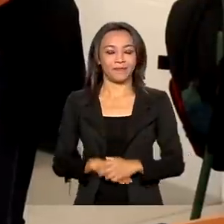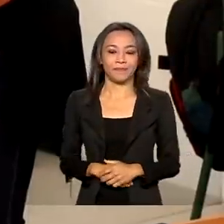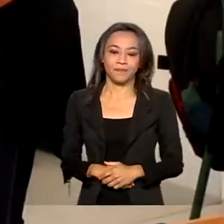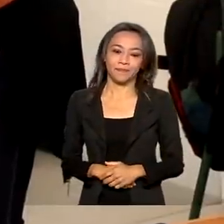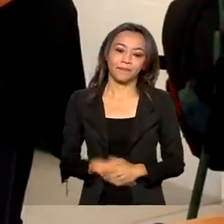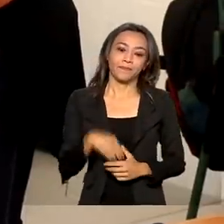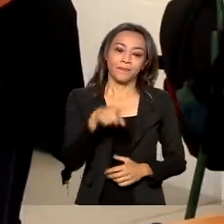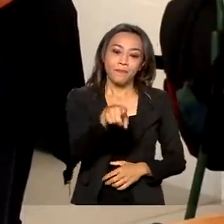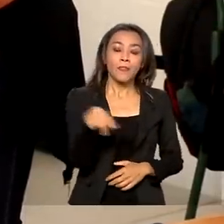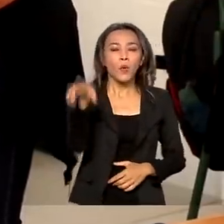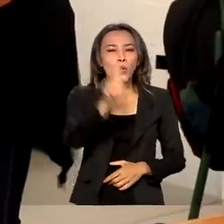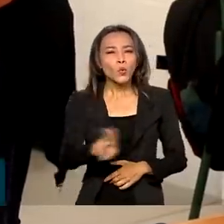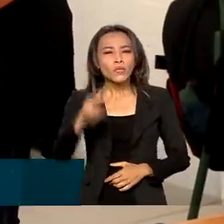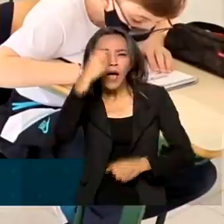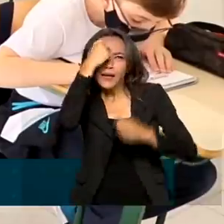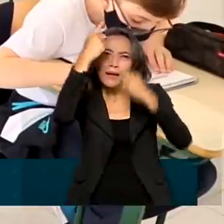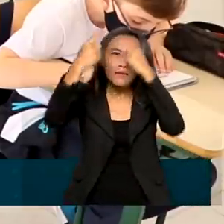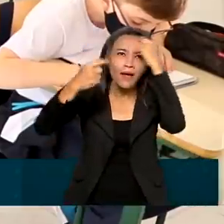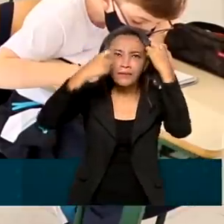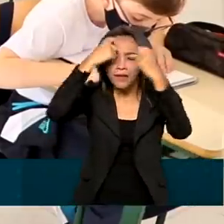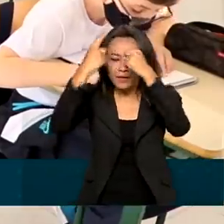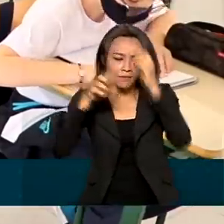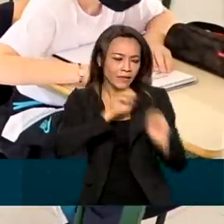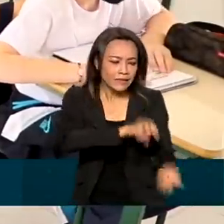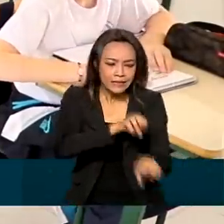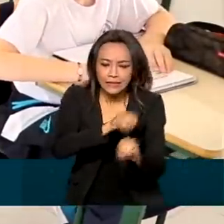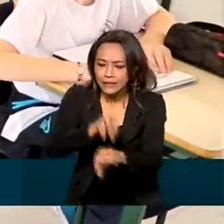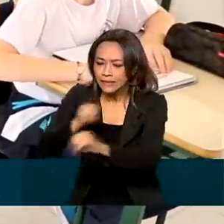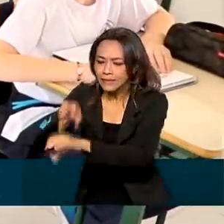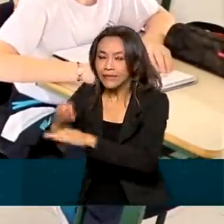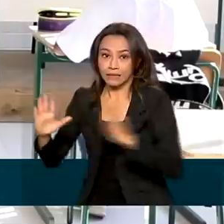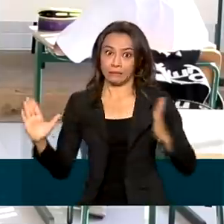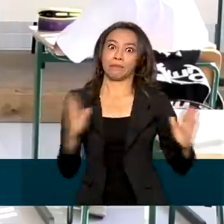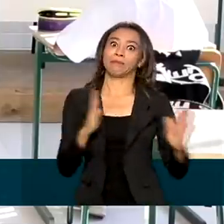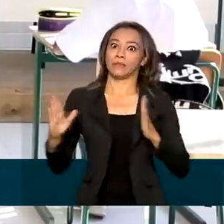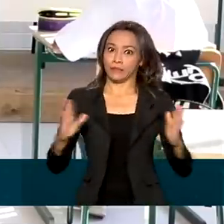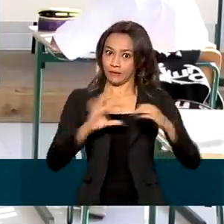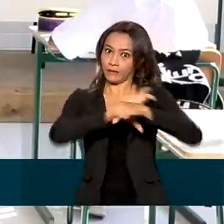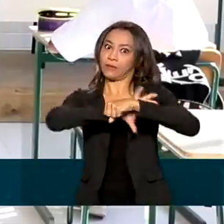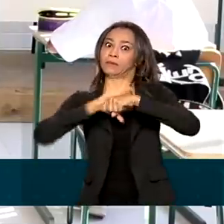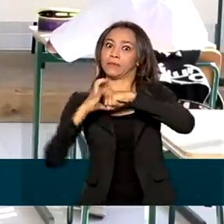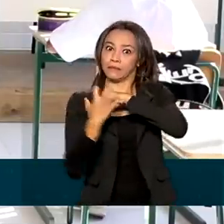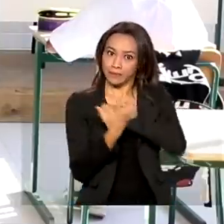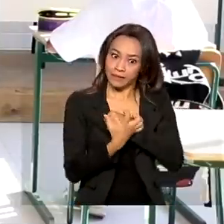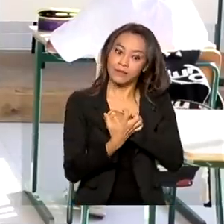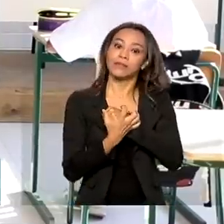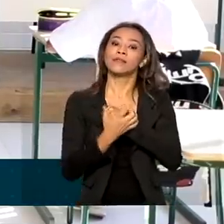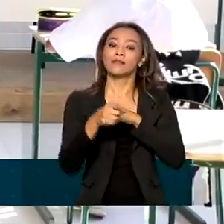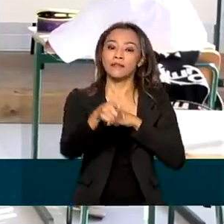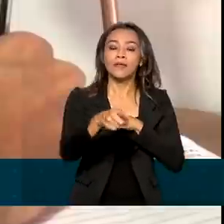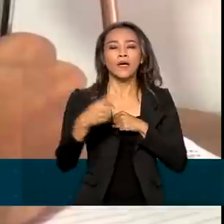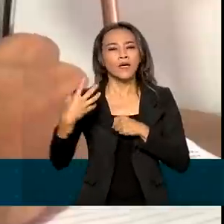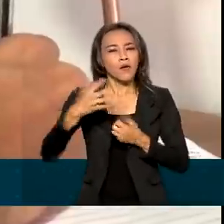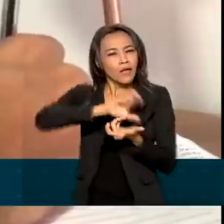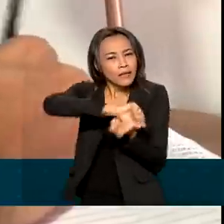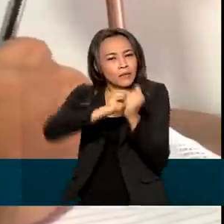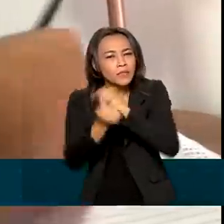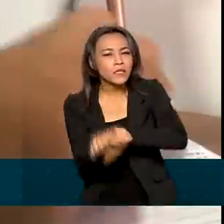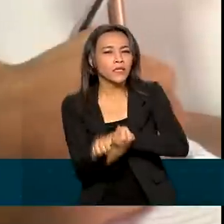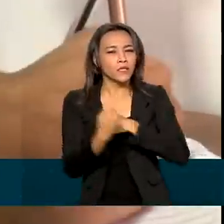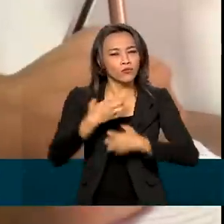Usar a criatividade para alfabetizar em tempos de pandemia, reciclando o modo de dar aulas